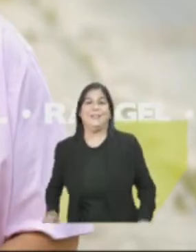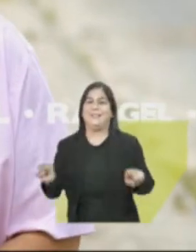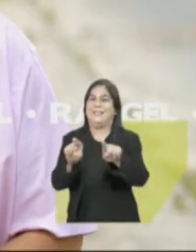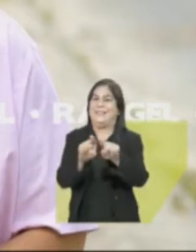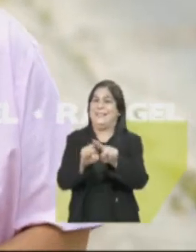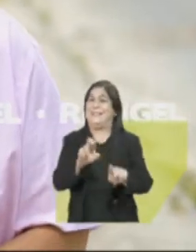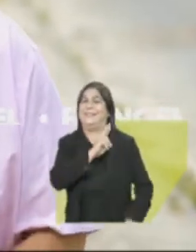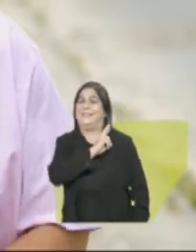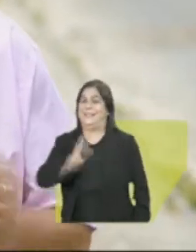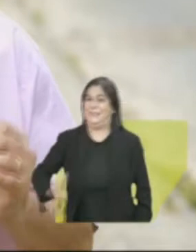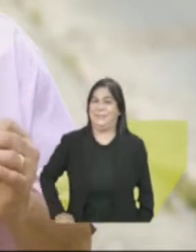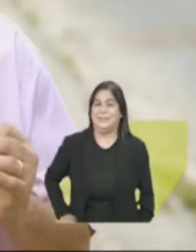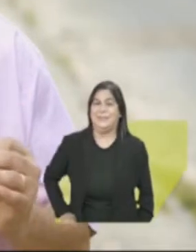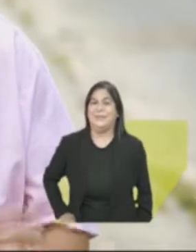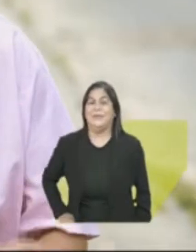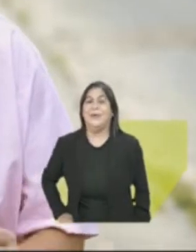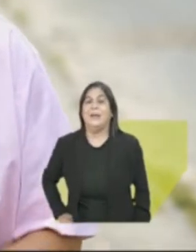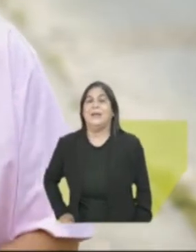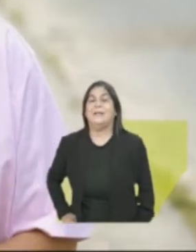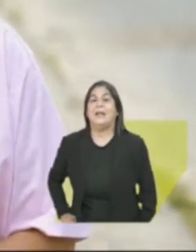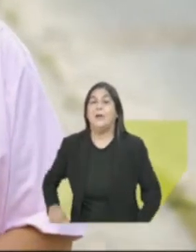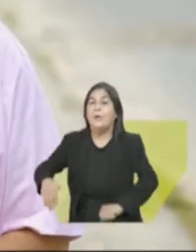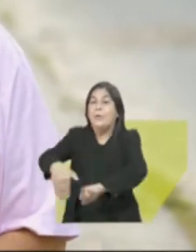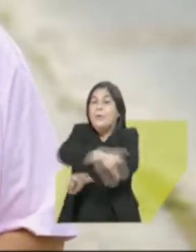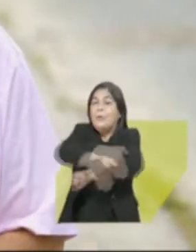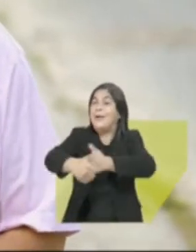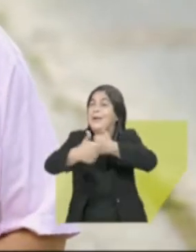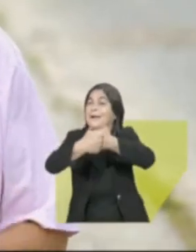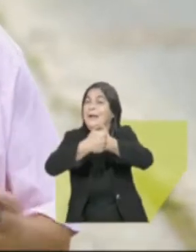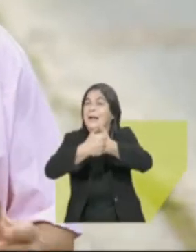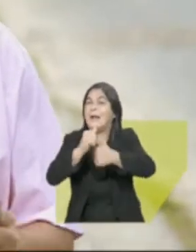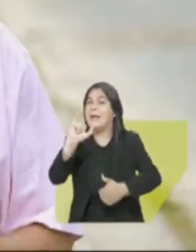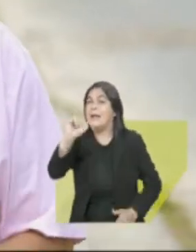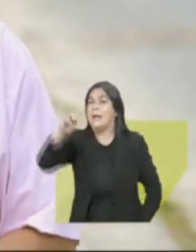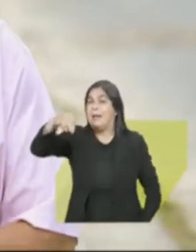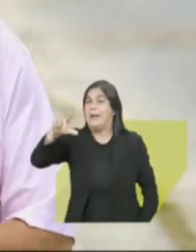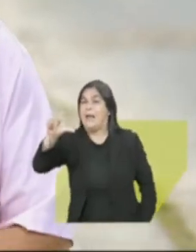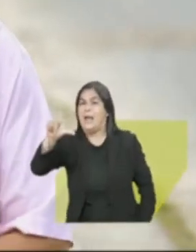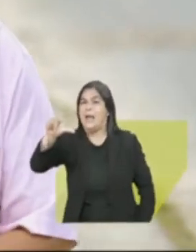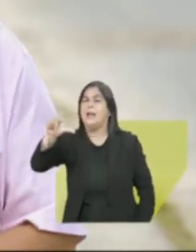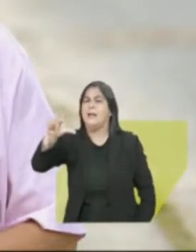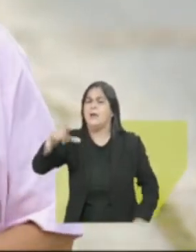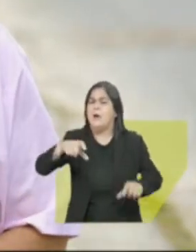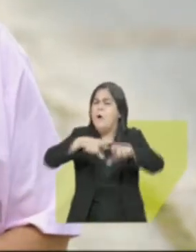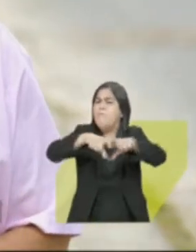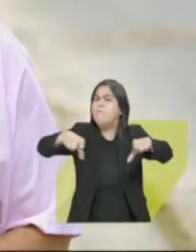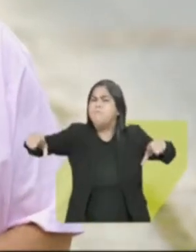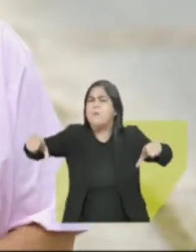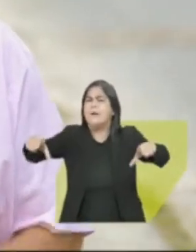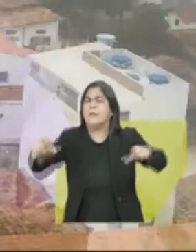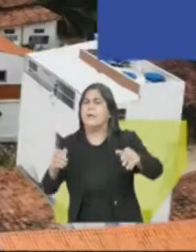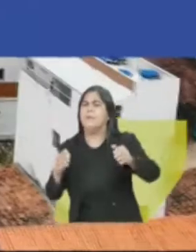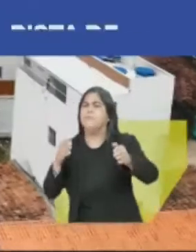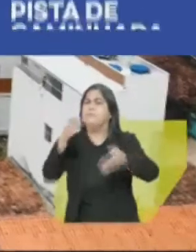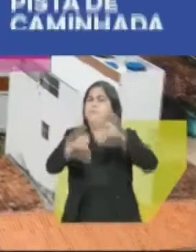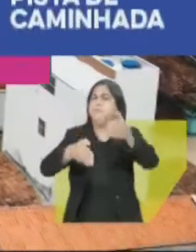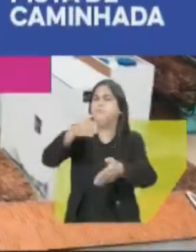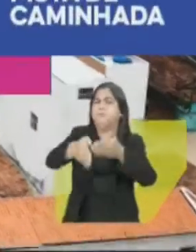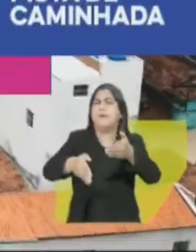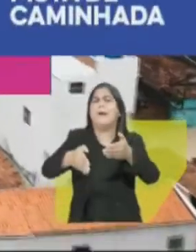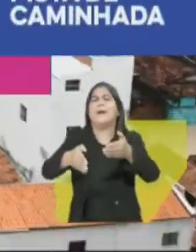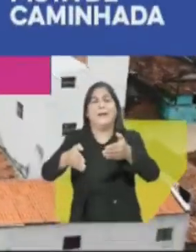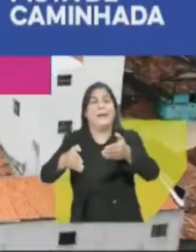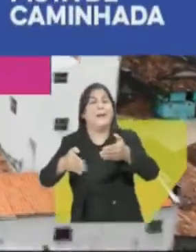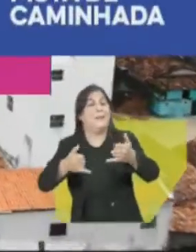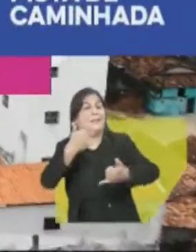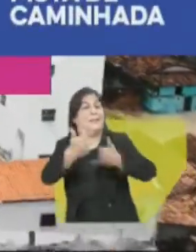e Rangel. Vou criar o calçadão da Avenida Dom Bosco, que vai virar um ponto de encontro dos moradores. Com brinquedos para